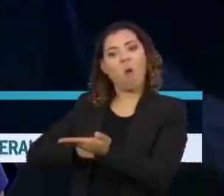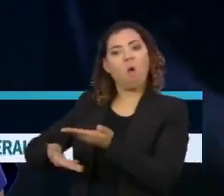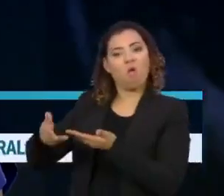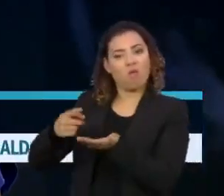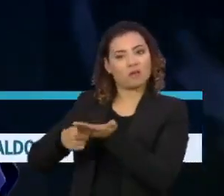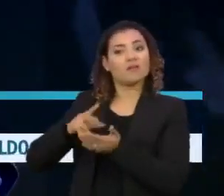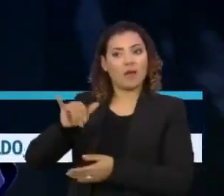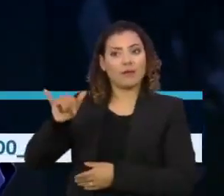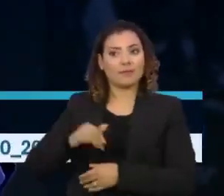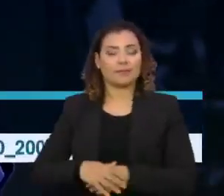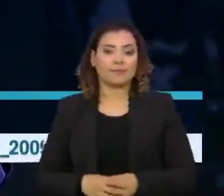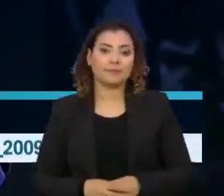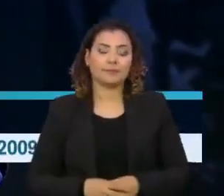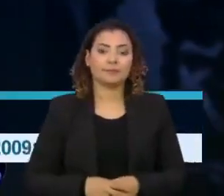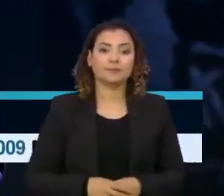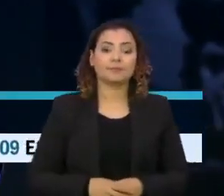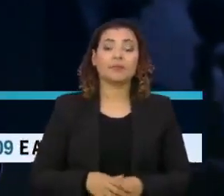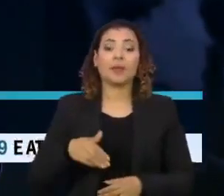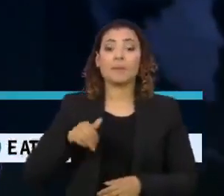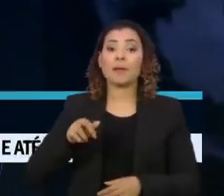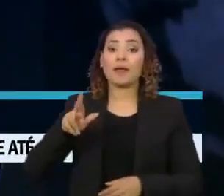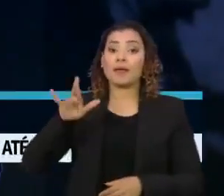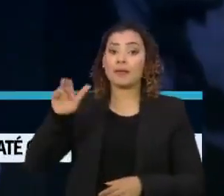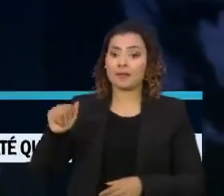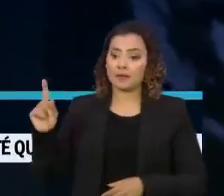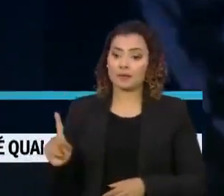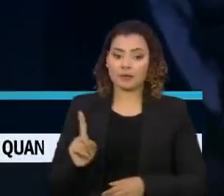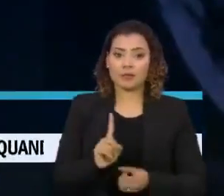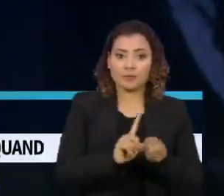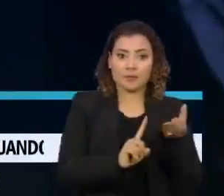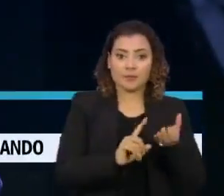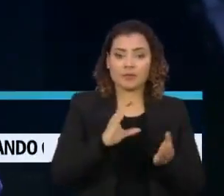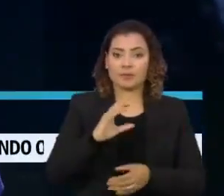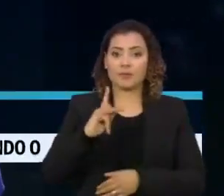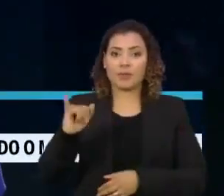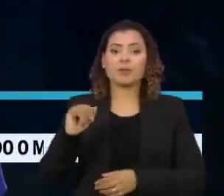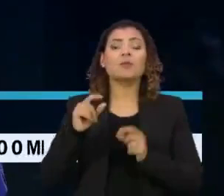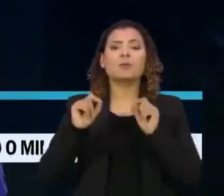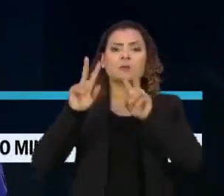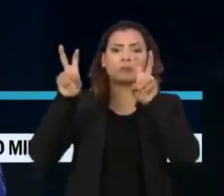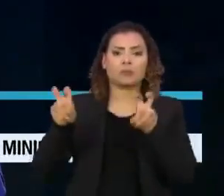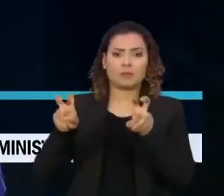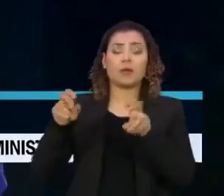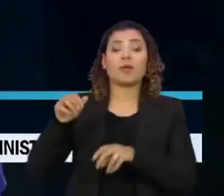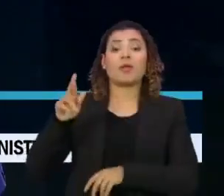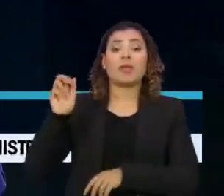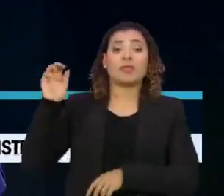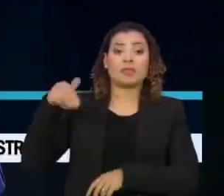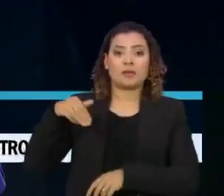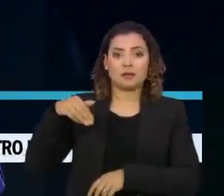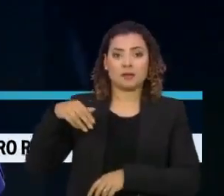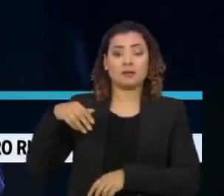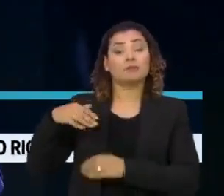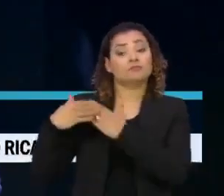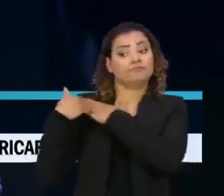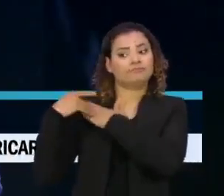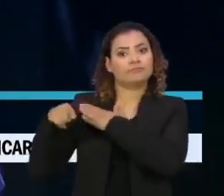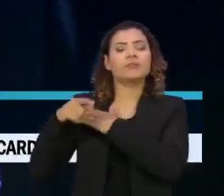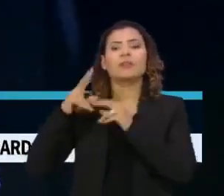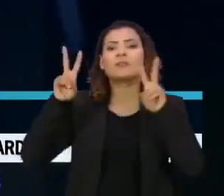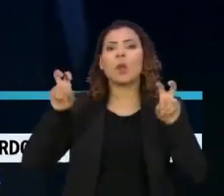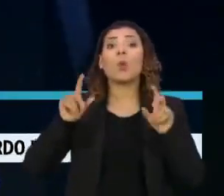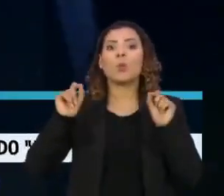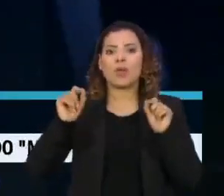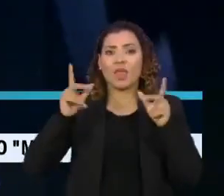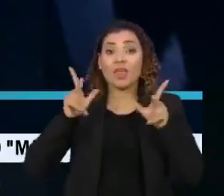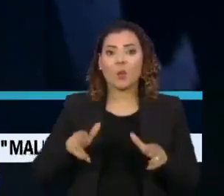No início do depoimento de Mayra Pinheiro, os senadores discutiram depois que o relator da CPI, Renan Calheiros, citou o tribunal de Nuremberg,